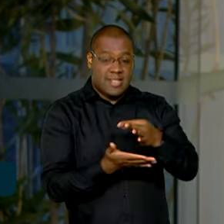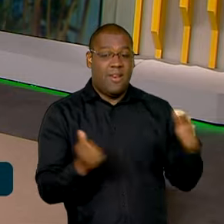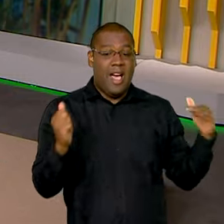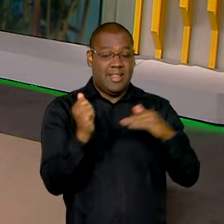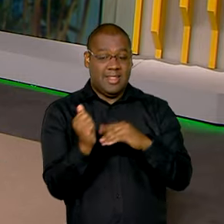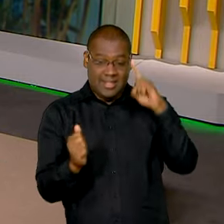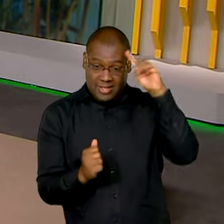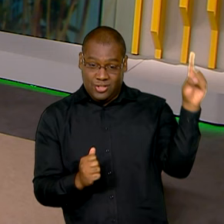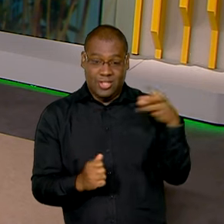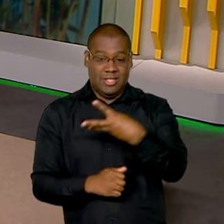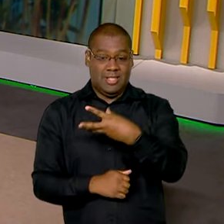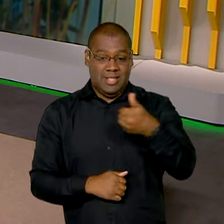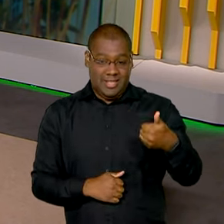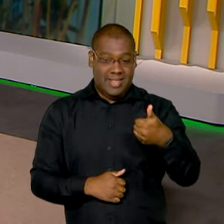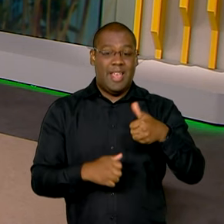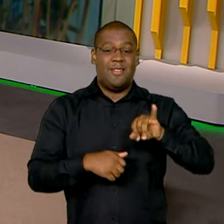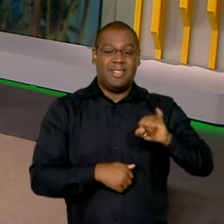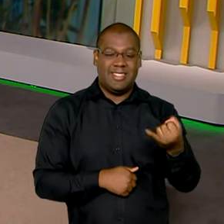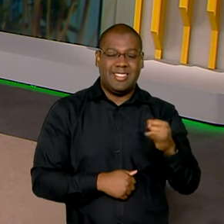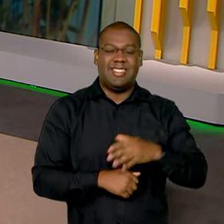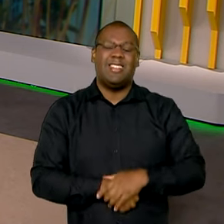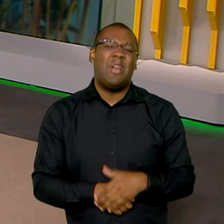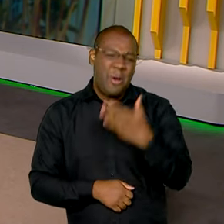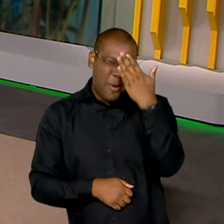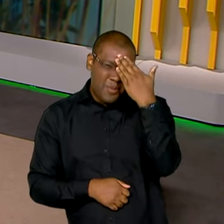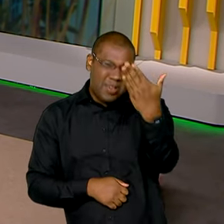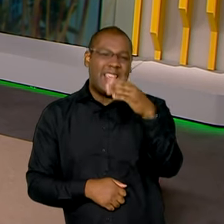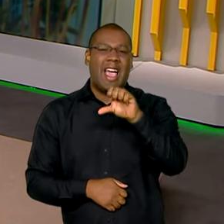eu volto com você. Ok, Sara, obrigada pelas informações.